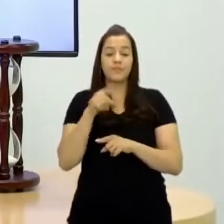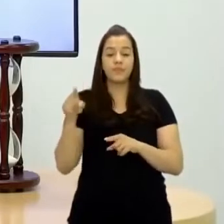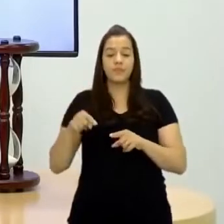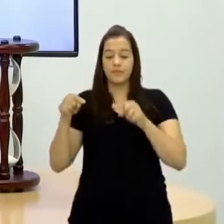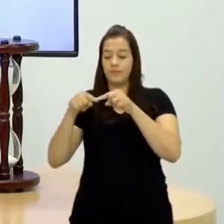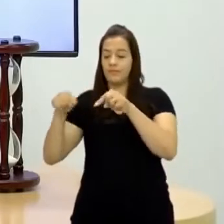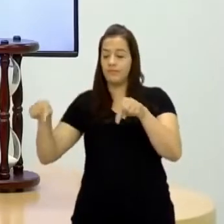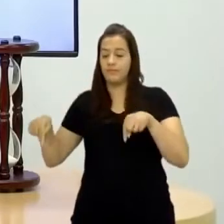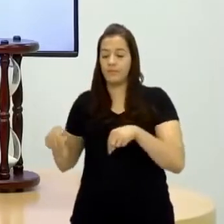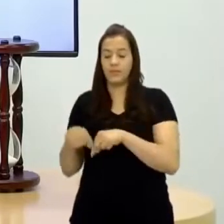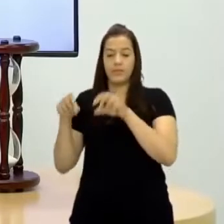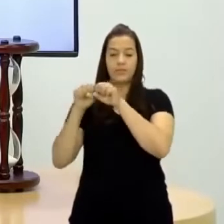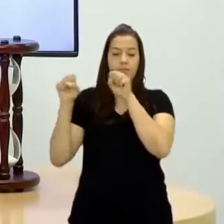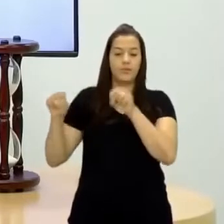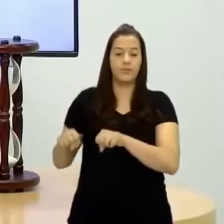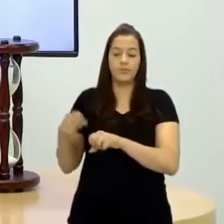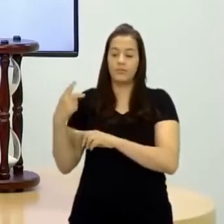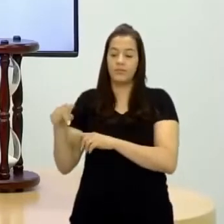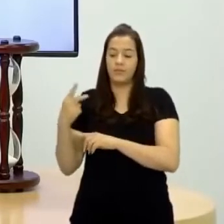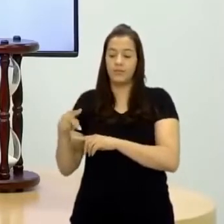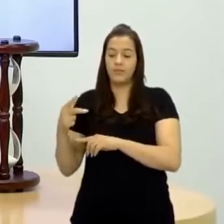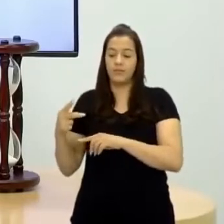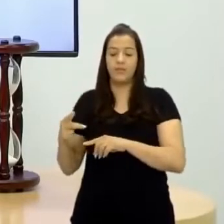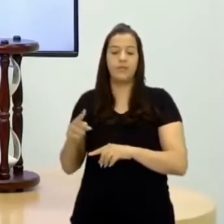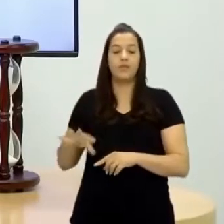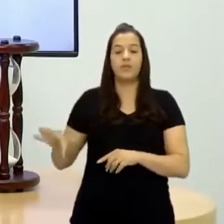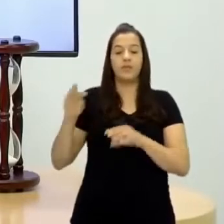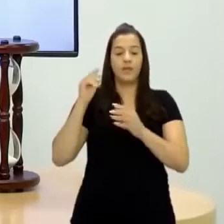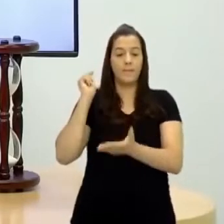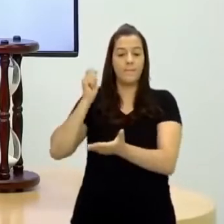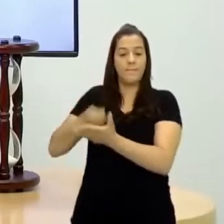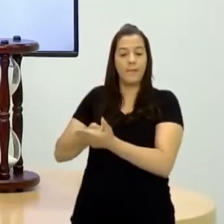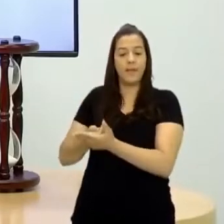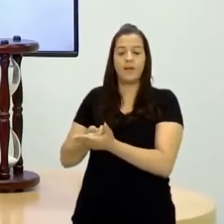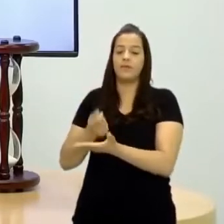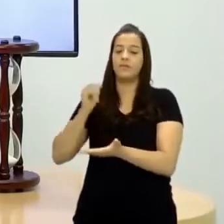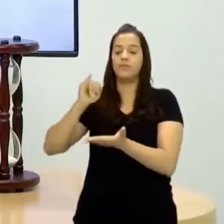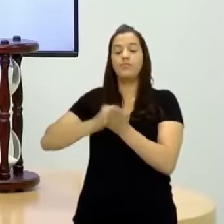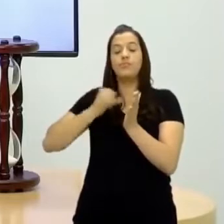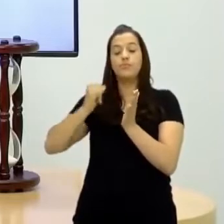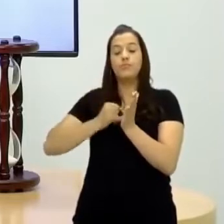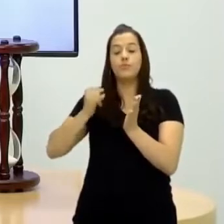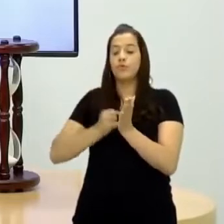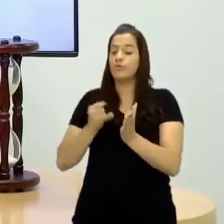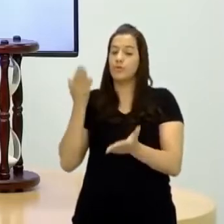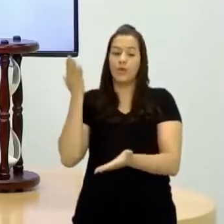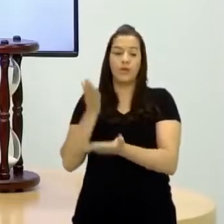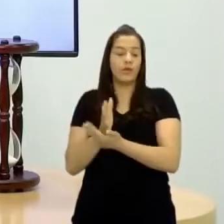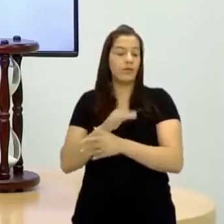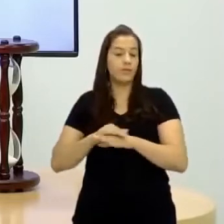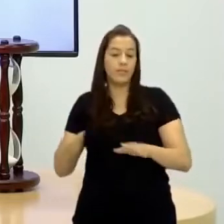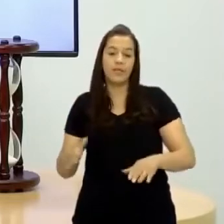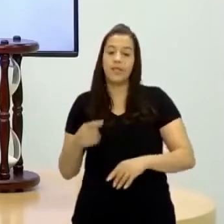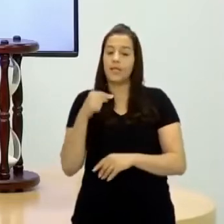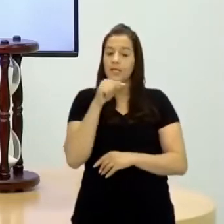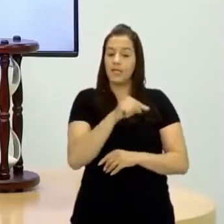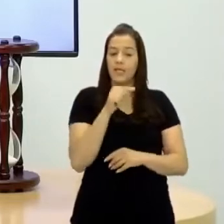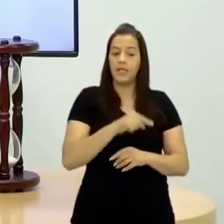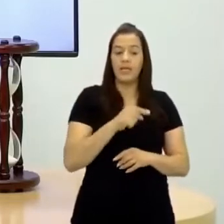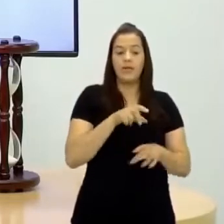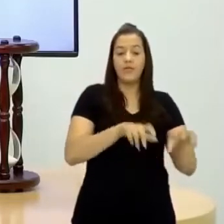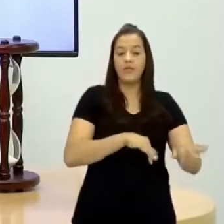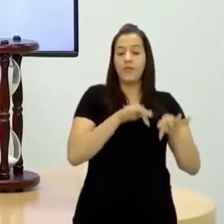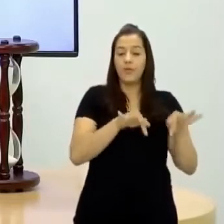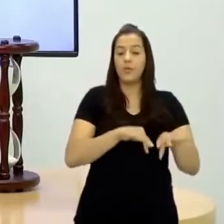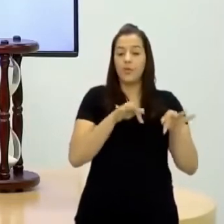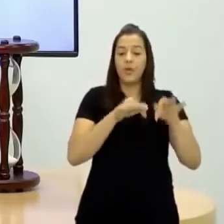sistema do feudo, ele não vai mais pagar impostos para o senhor feudal. Ele não obedece mais o senhor feudal e aí ele